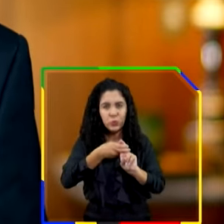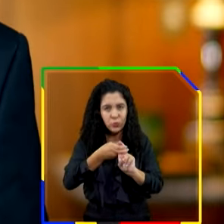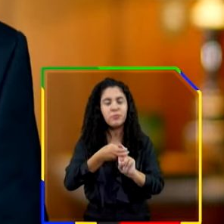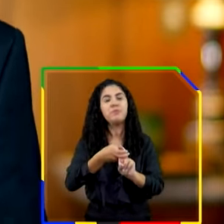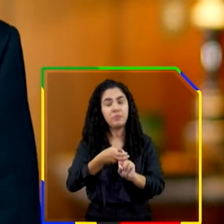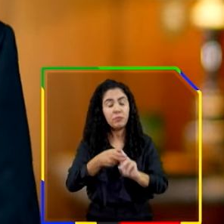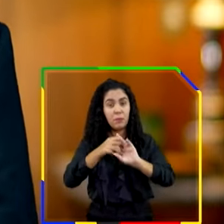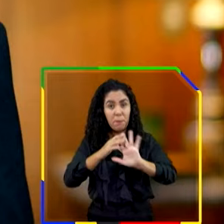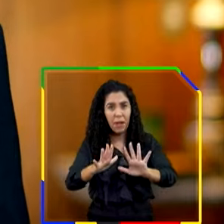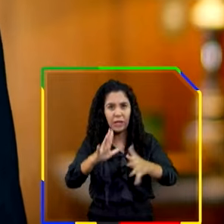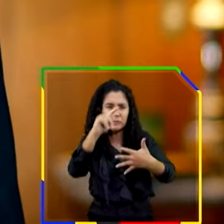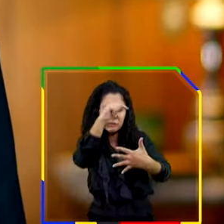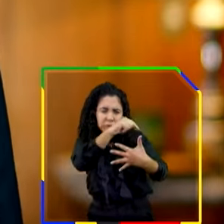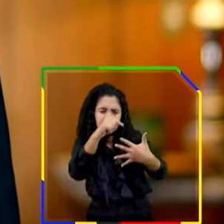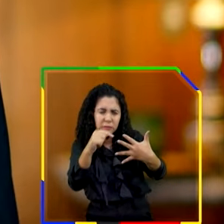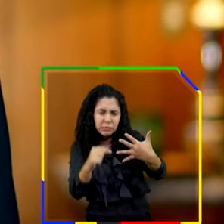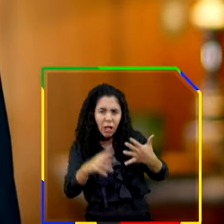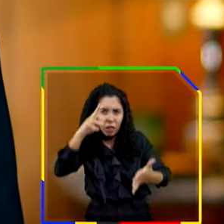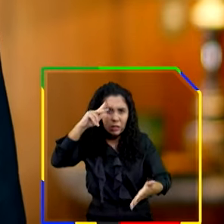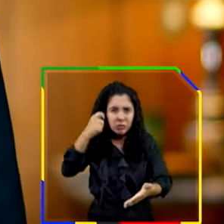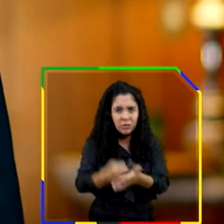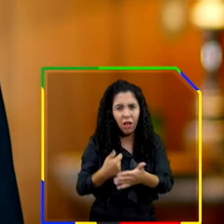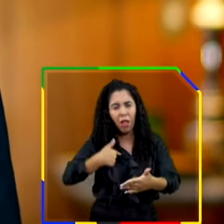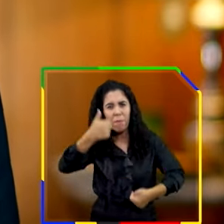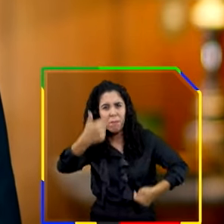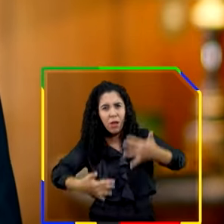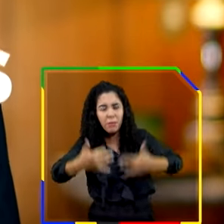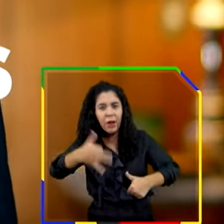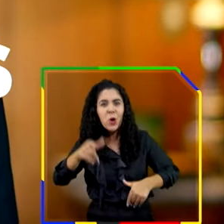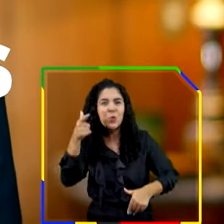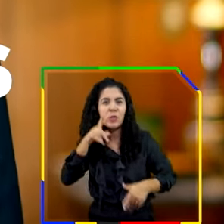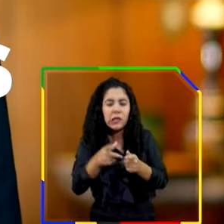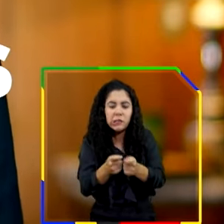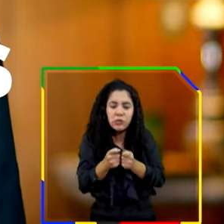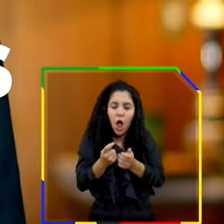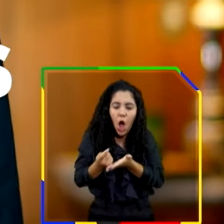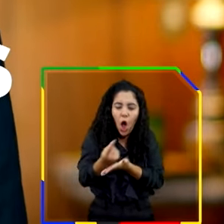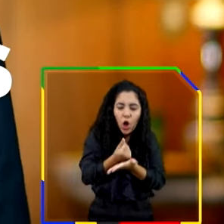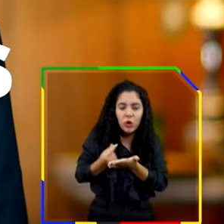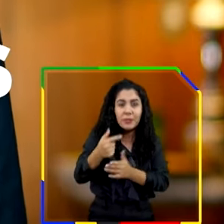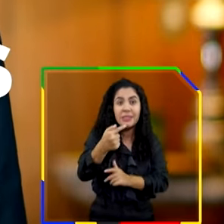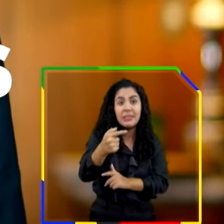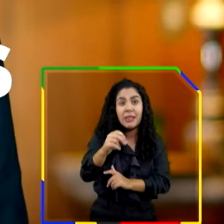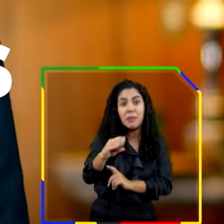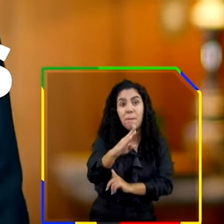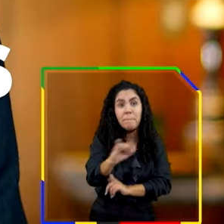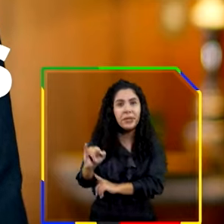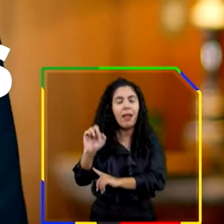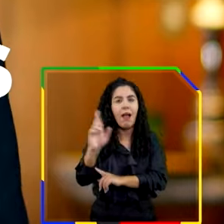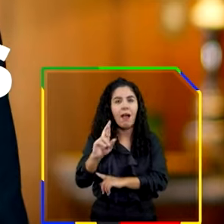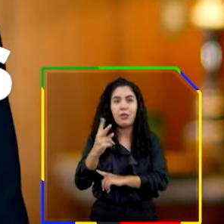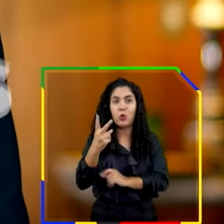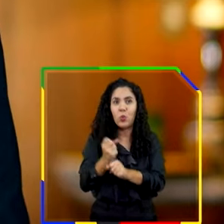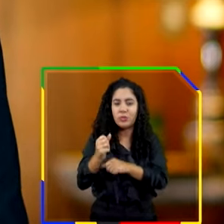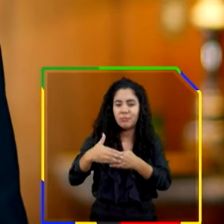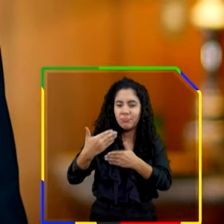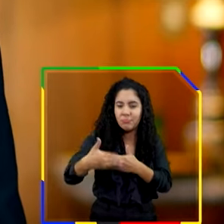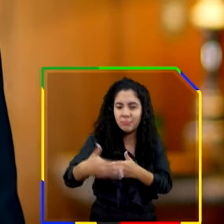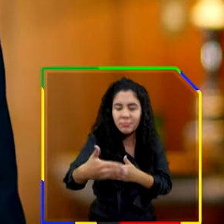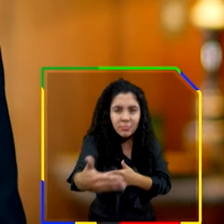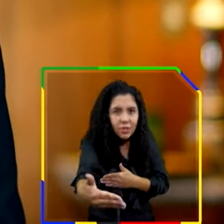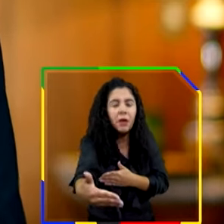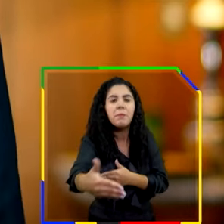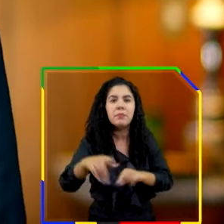o SUS. Essas medidas que mencionei vão gerar uma economia de 70 bilhões reais nos próximos dois anos